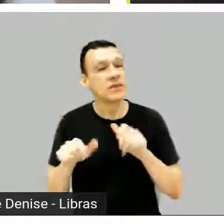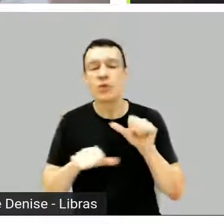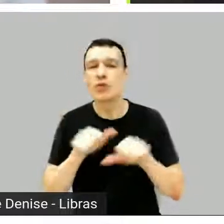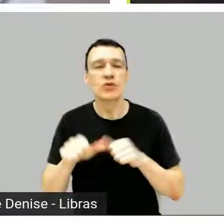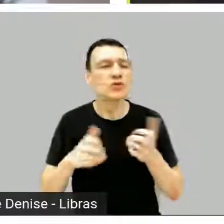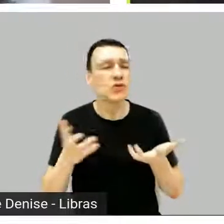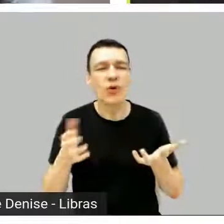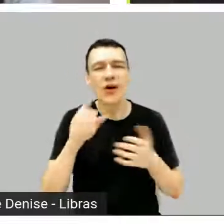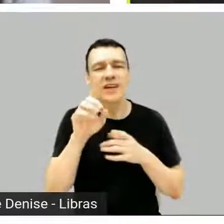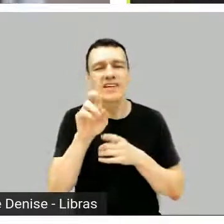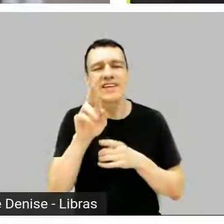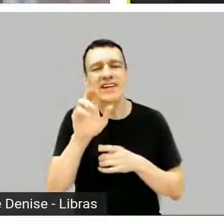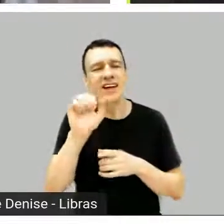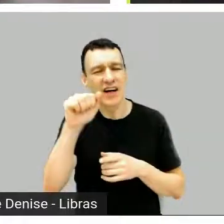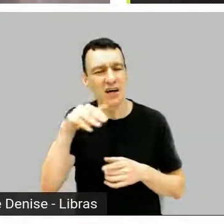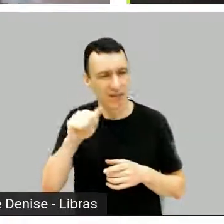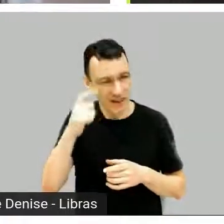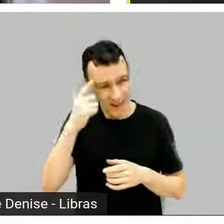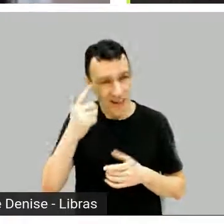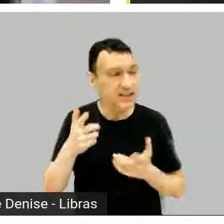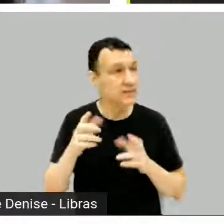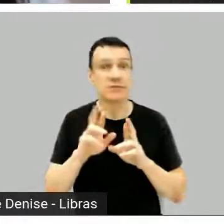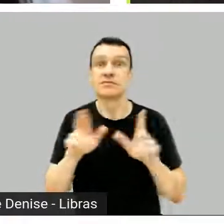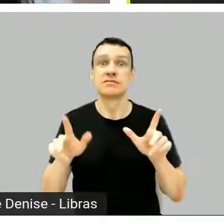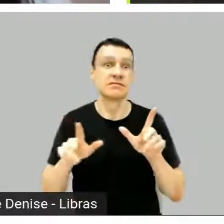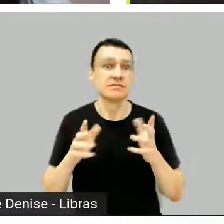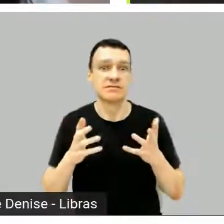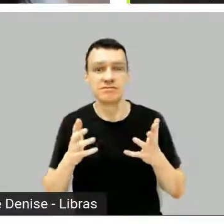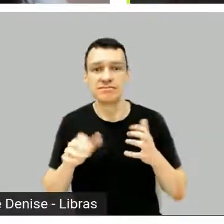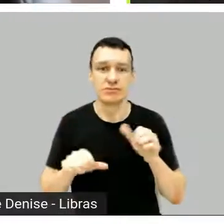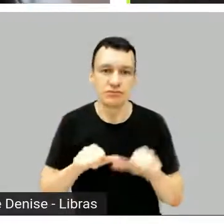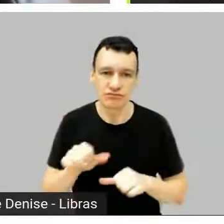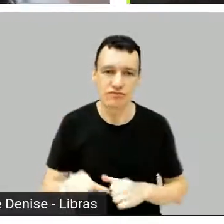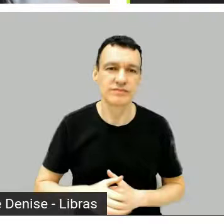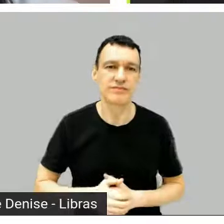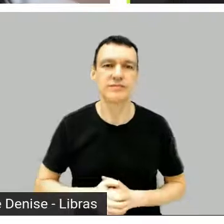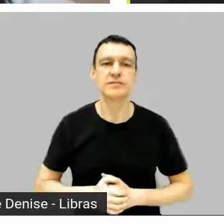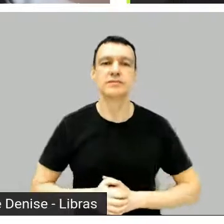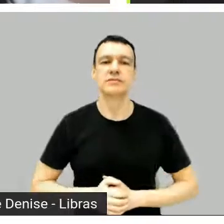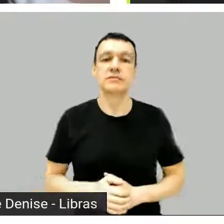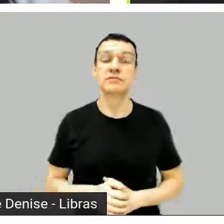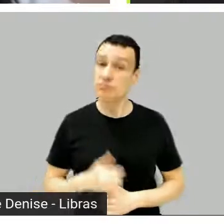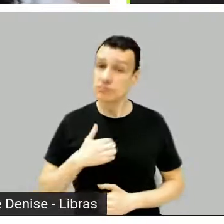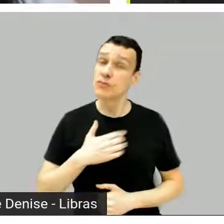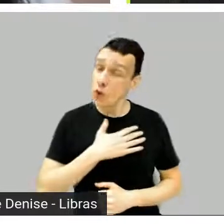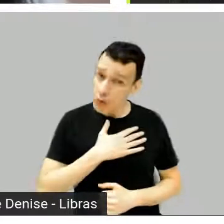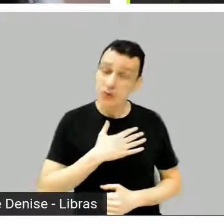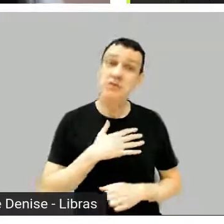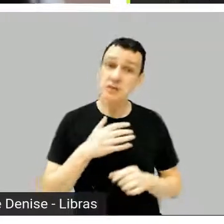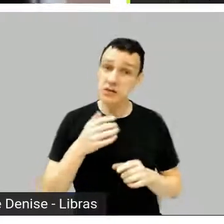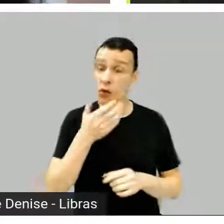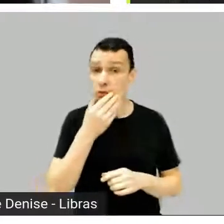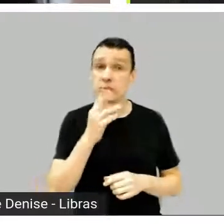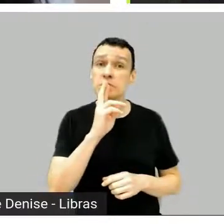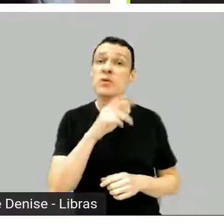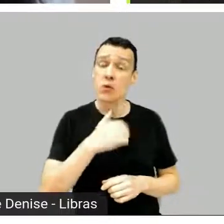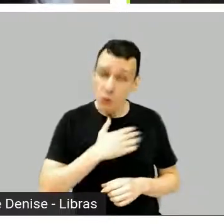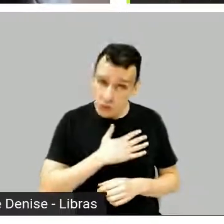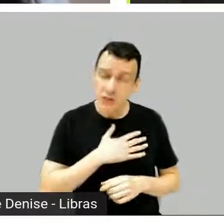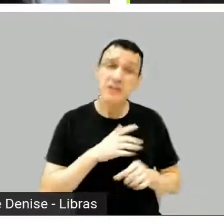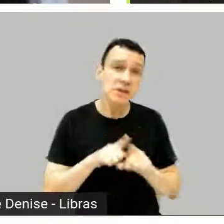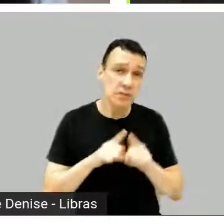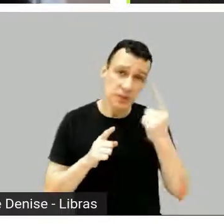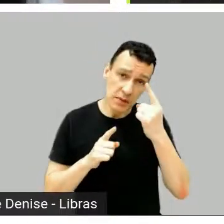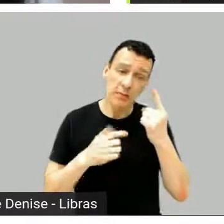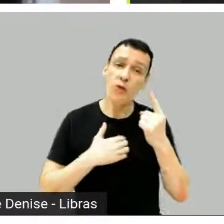Que coisa. Eu vi a primeira também, curti também. Oi? Eu gostei da primeira também, achei legal. maravilhosa a primeira,